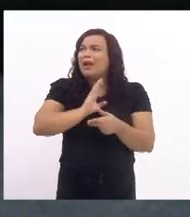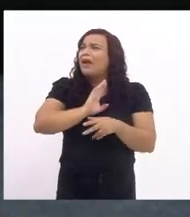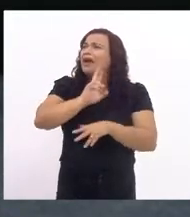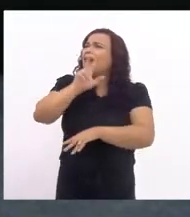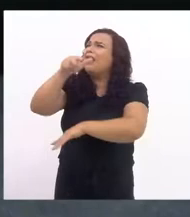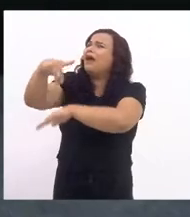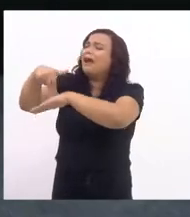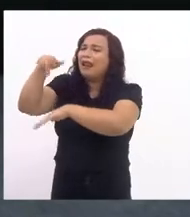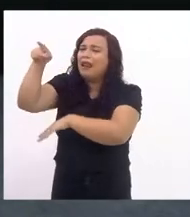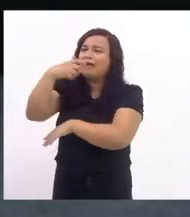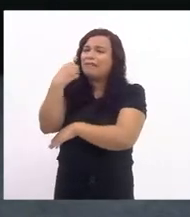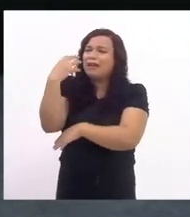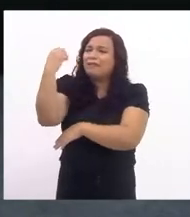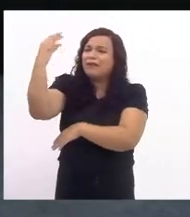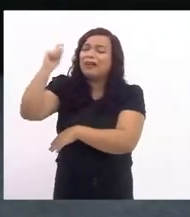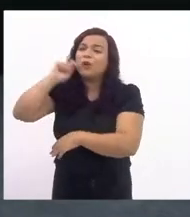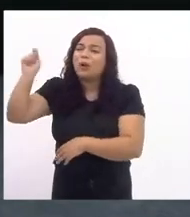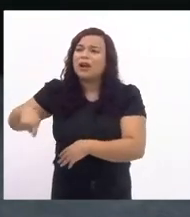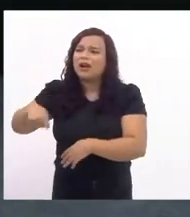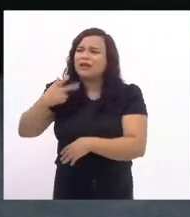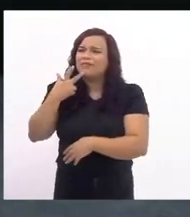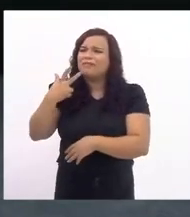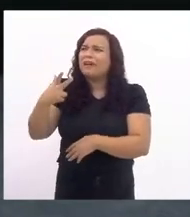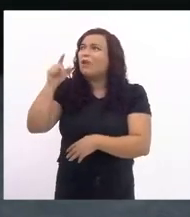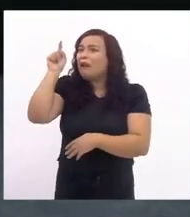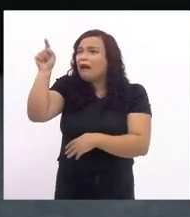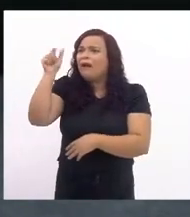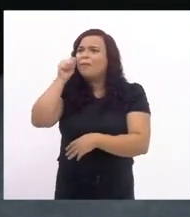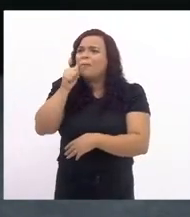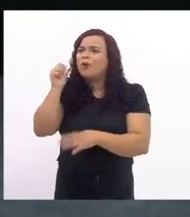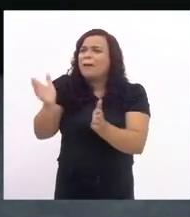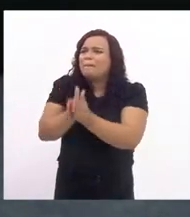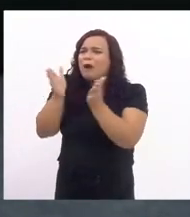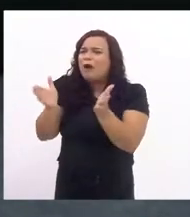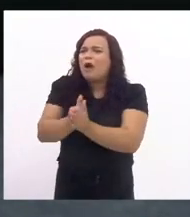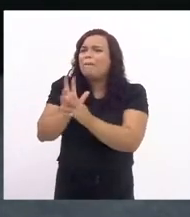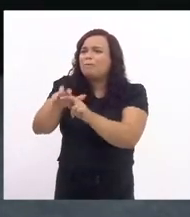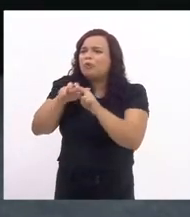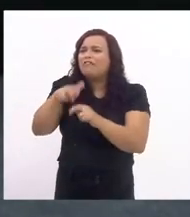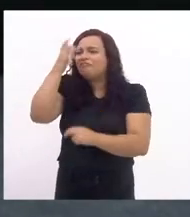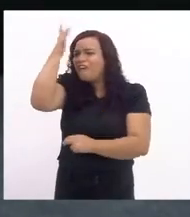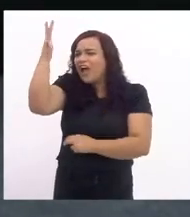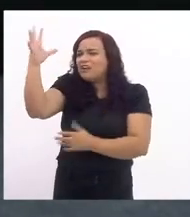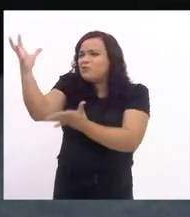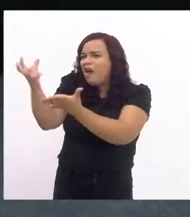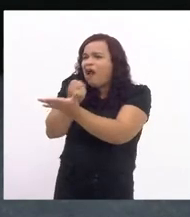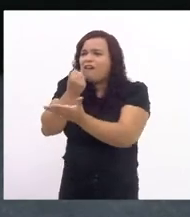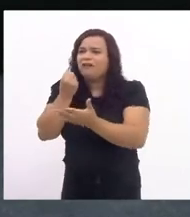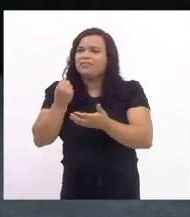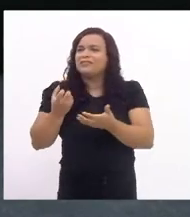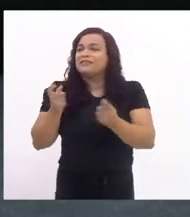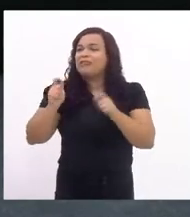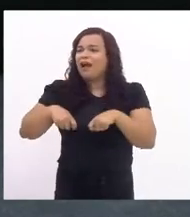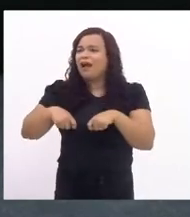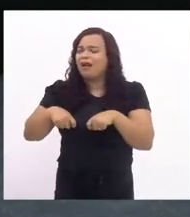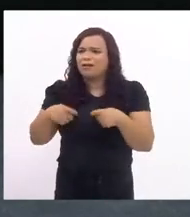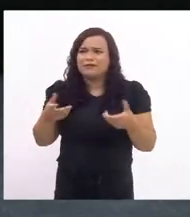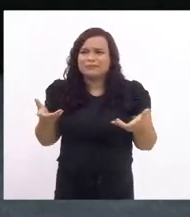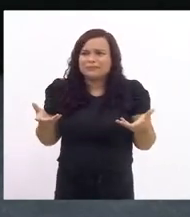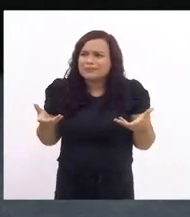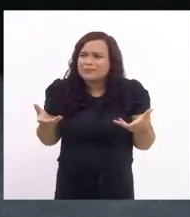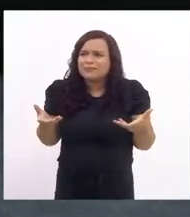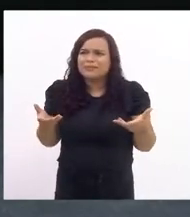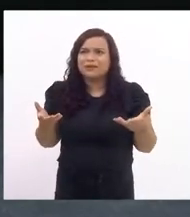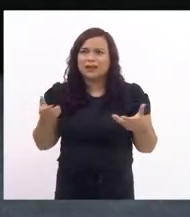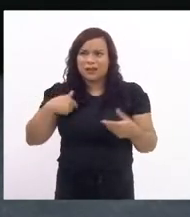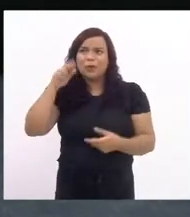mulheres lá são fáceis porque são pobres me lembrou a fala de um ex-presidiário quando chamou